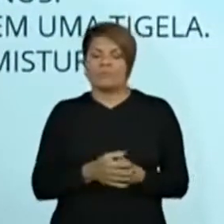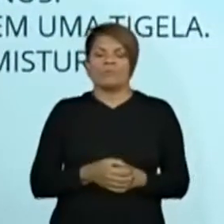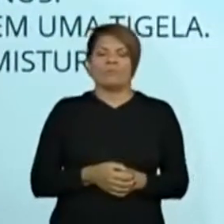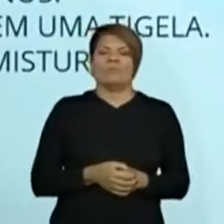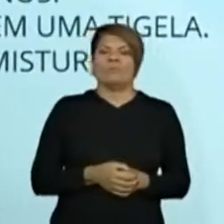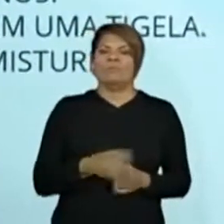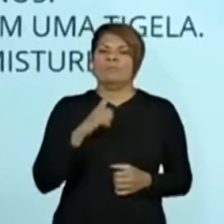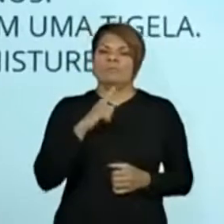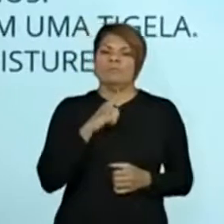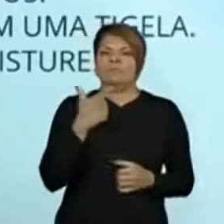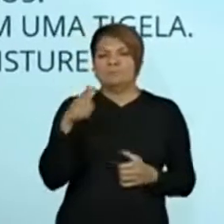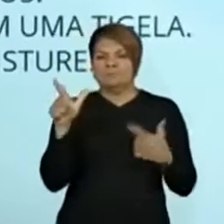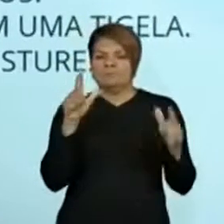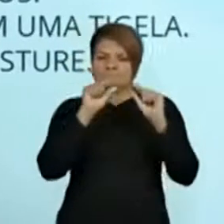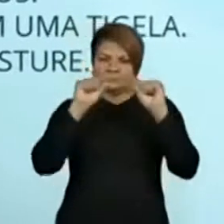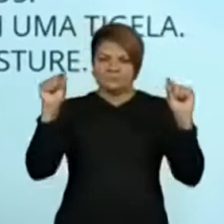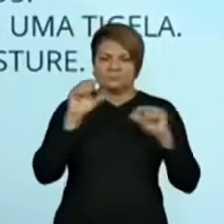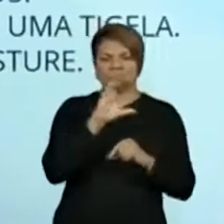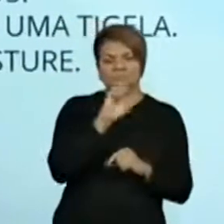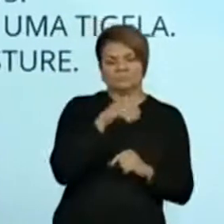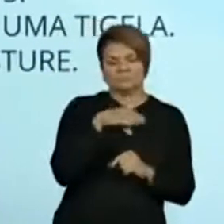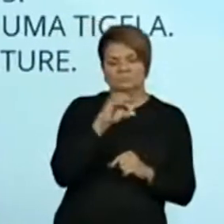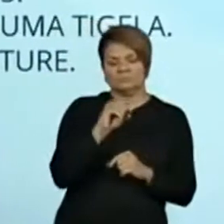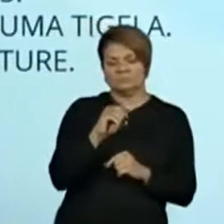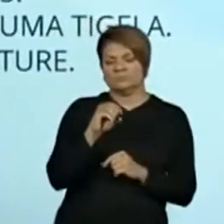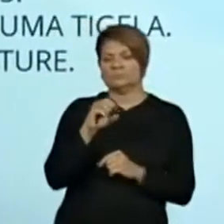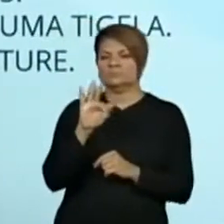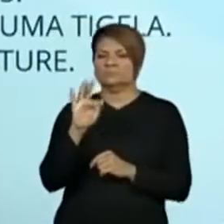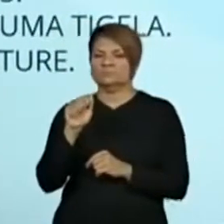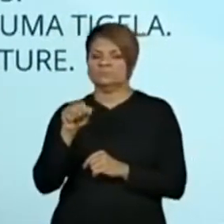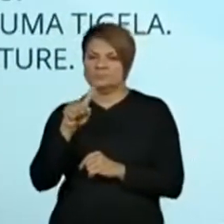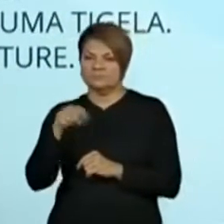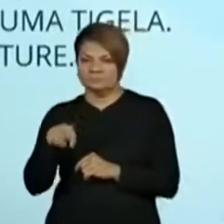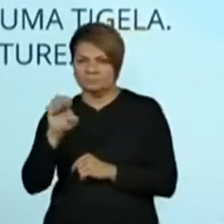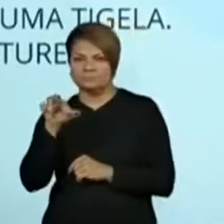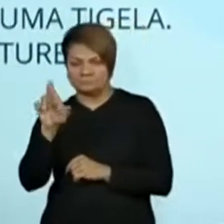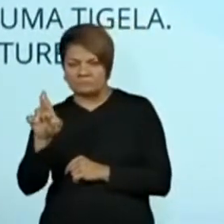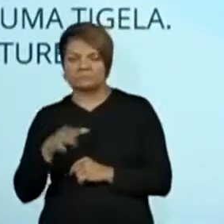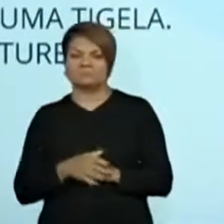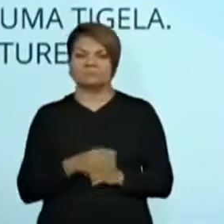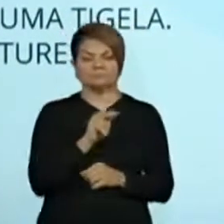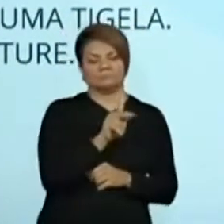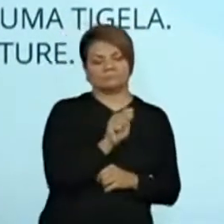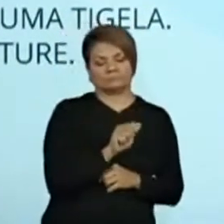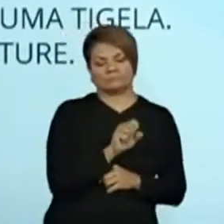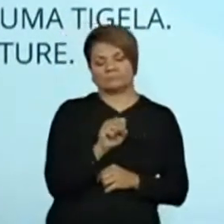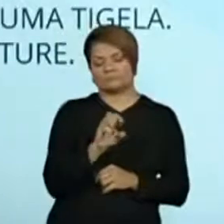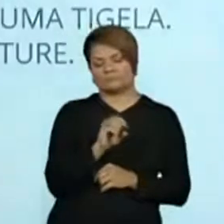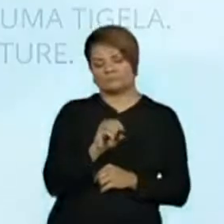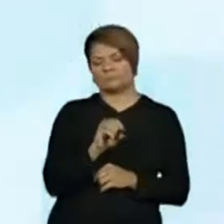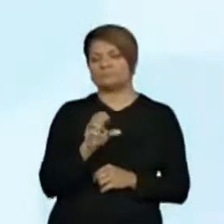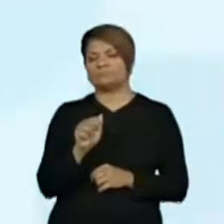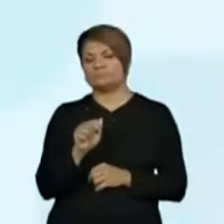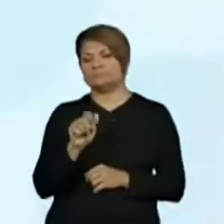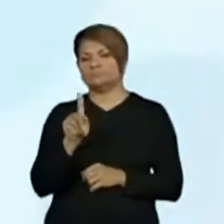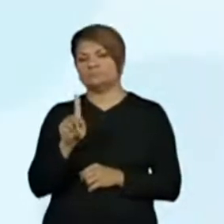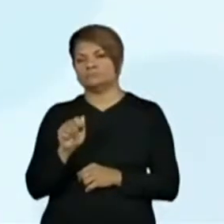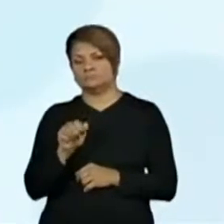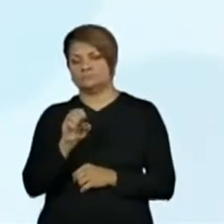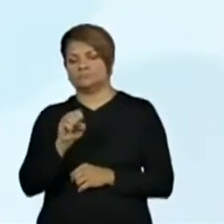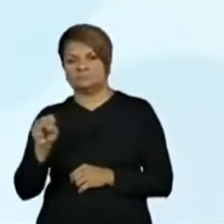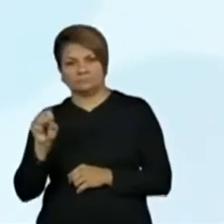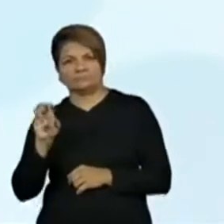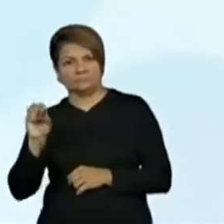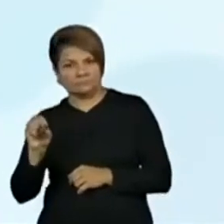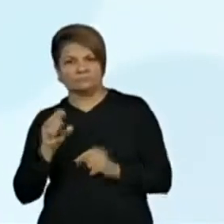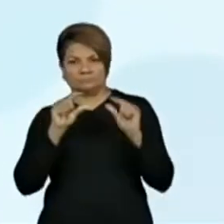Passo a passo. Passo a passo. Depende ali de quem está escrevendo a receita. Perfeito? O Antônio disse que está